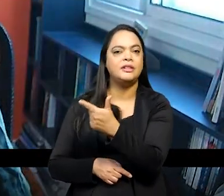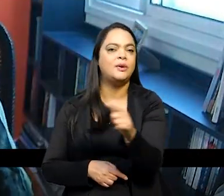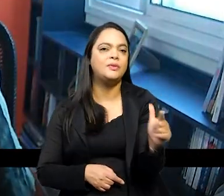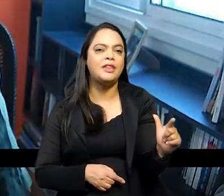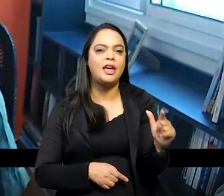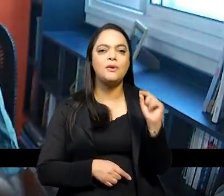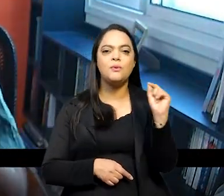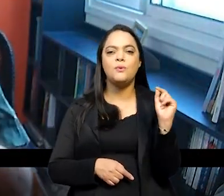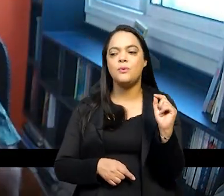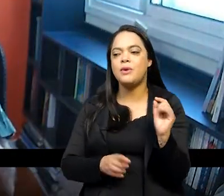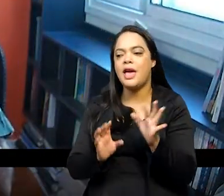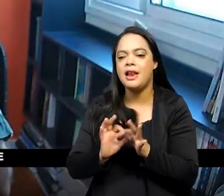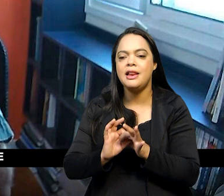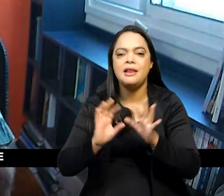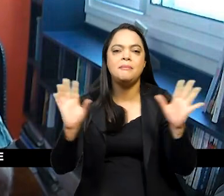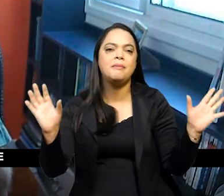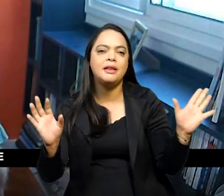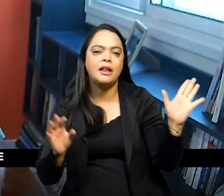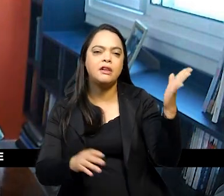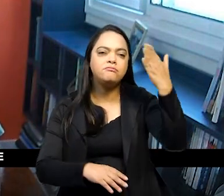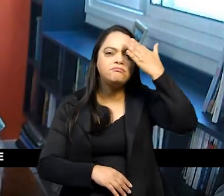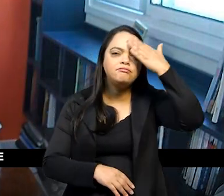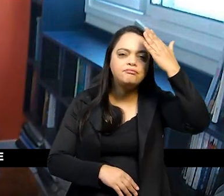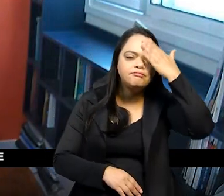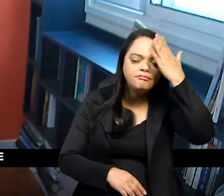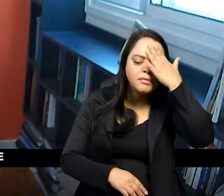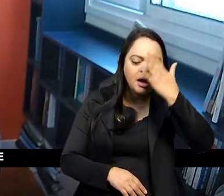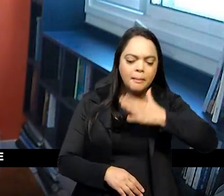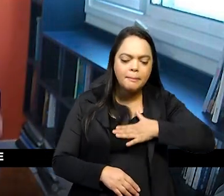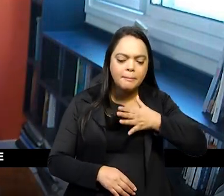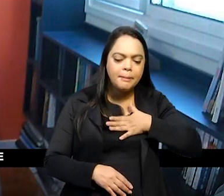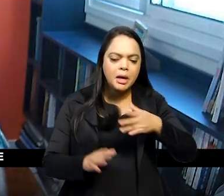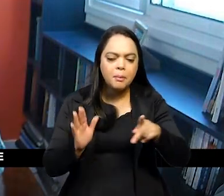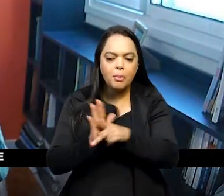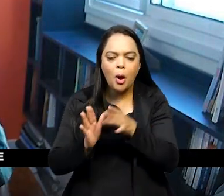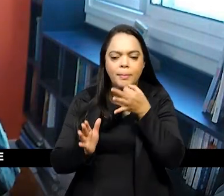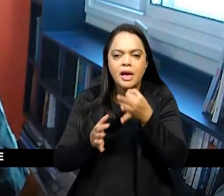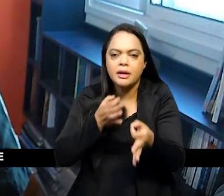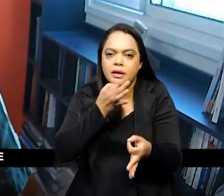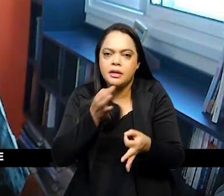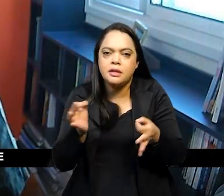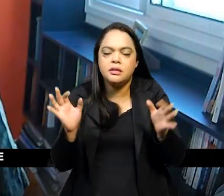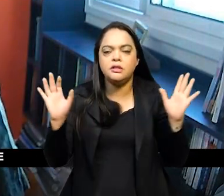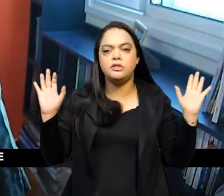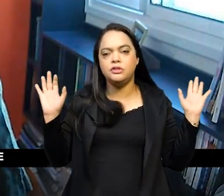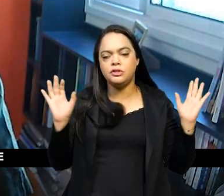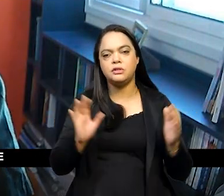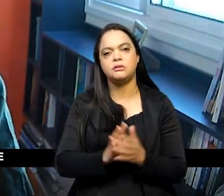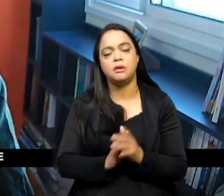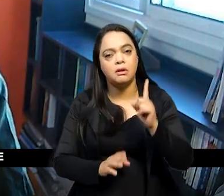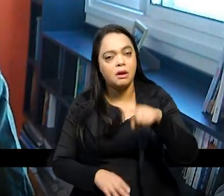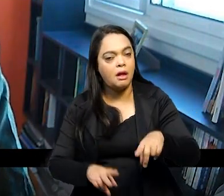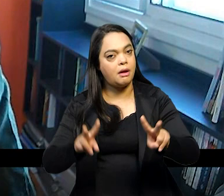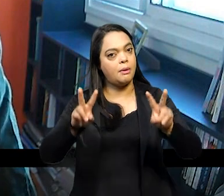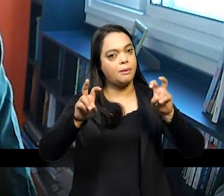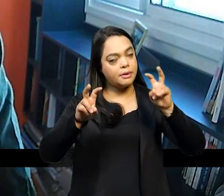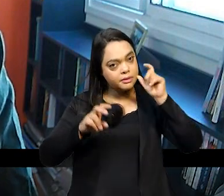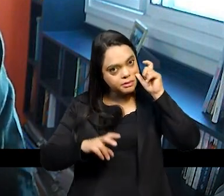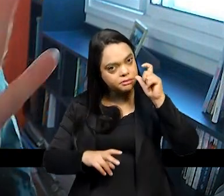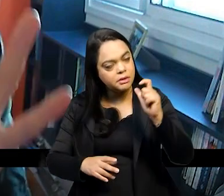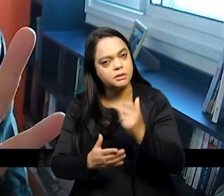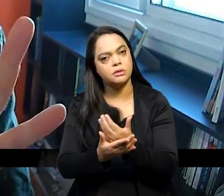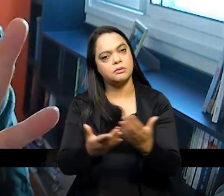crítica ela encerra a história numa perspectiva alienante então talvez essa seja uma questão interessante para